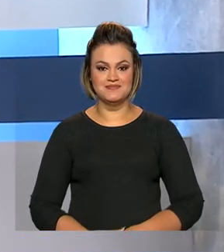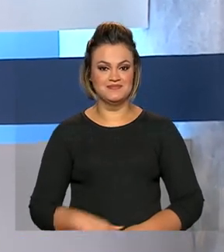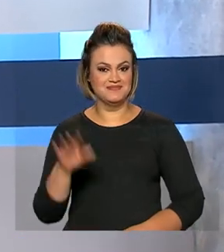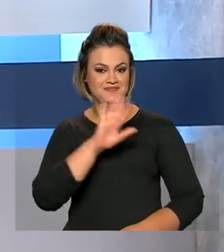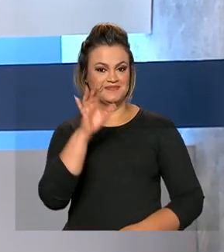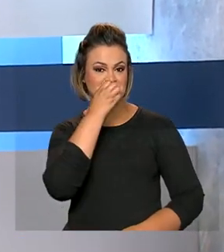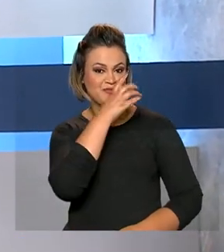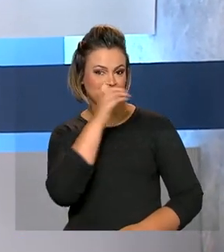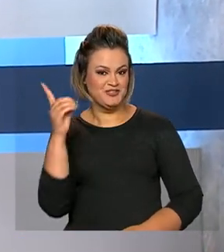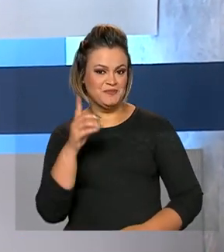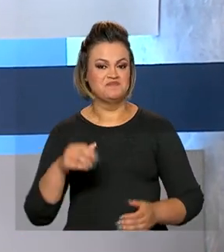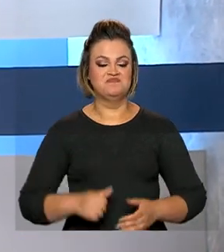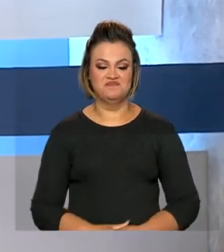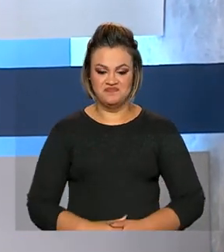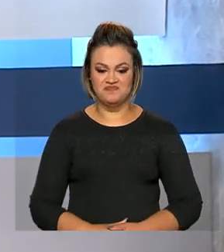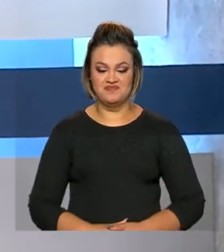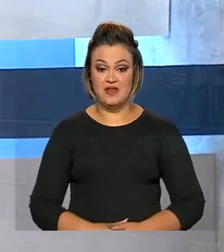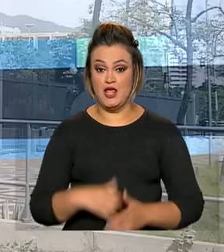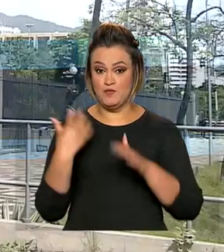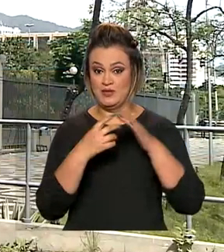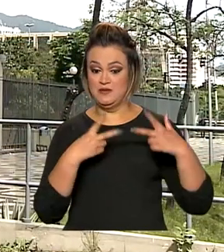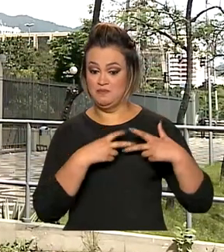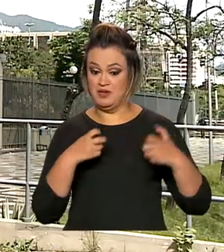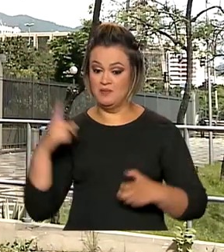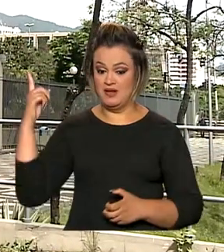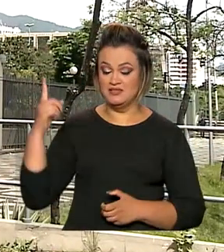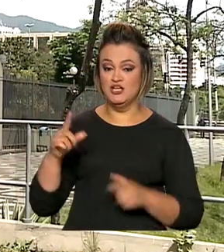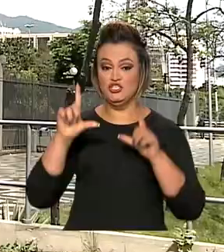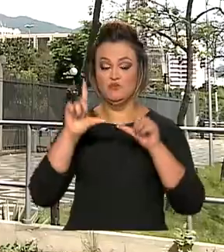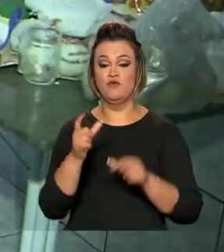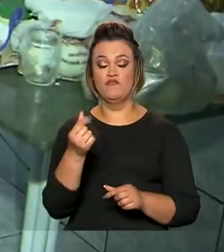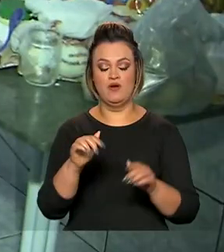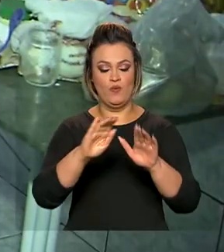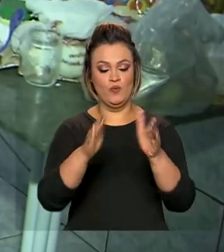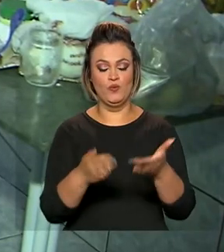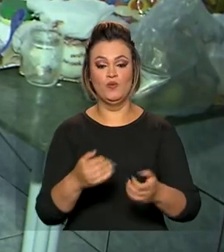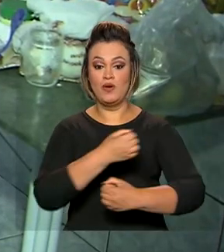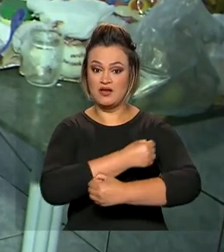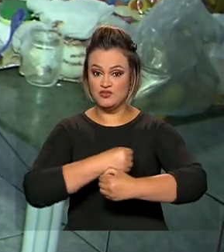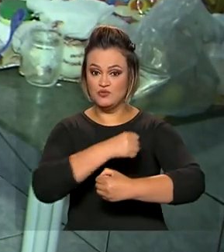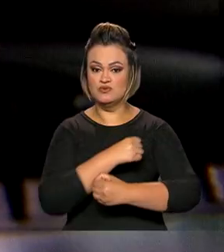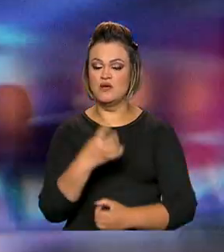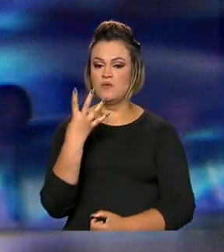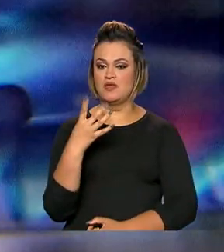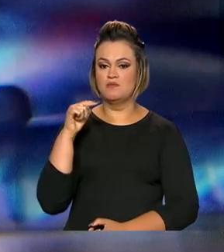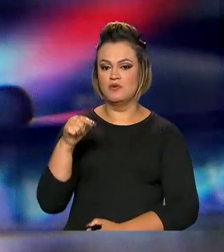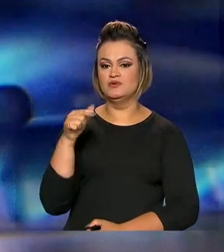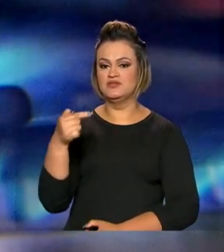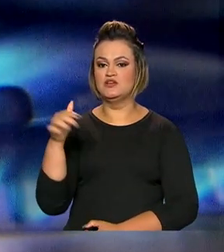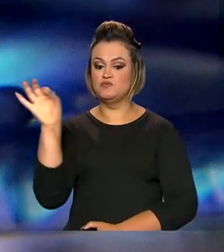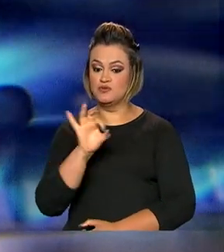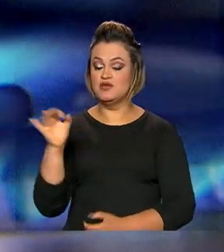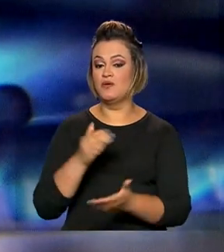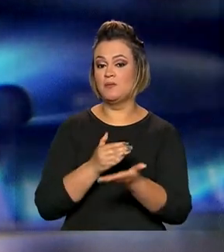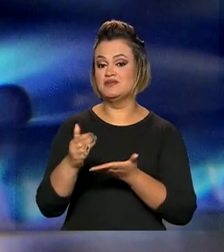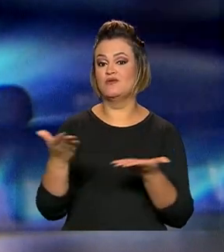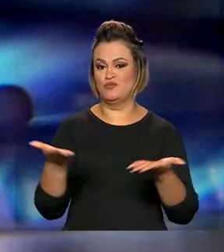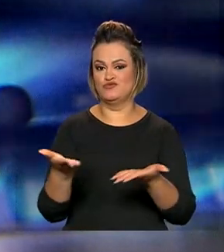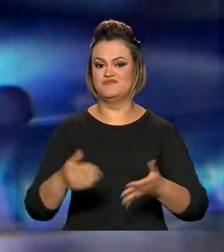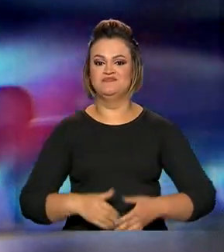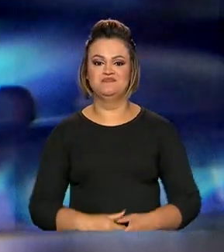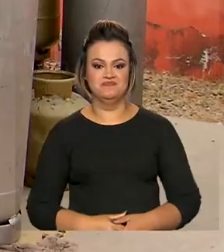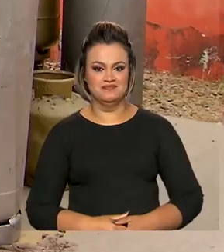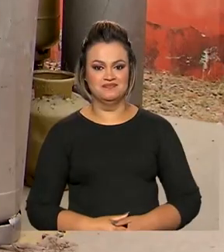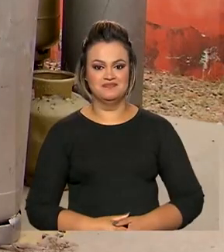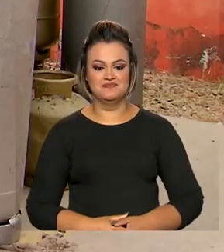Olá, bom dia. Petrobras reduz preço do gás de cozinha em 4,7% a partir de hoje.